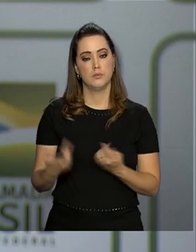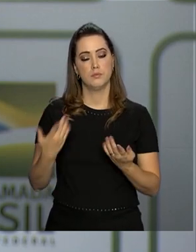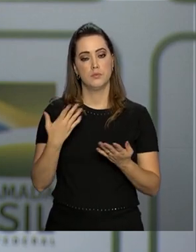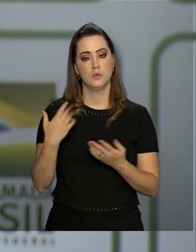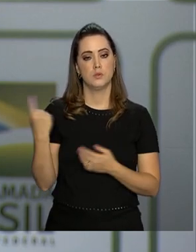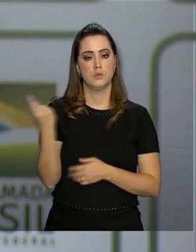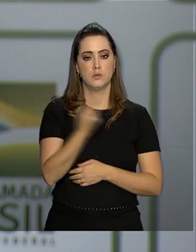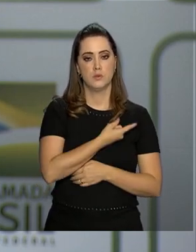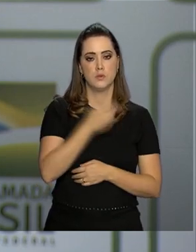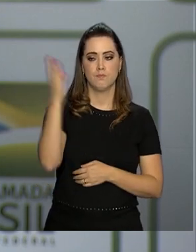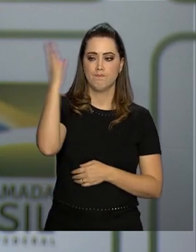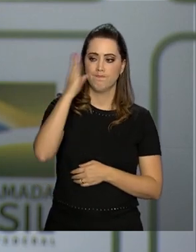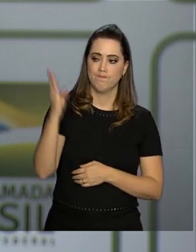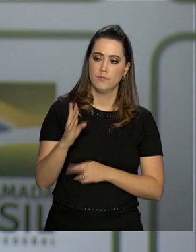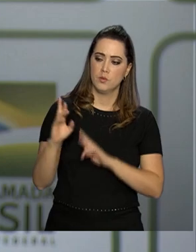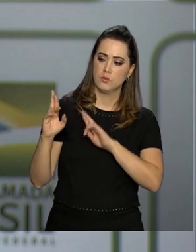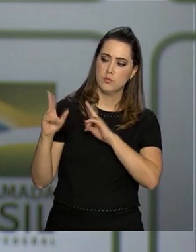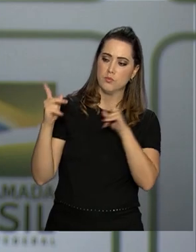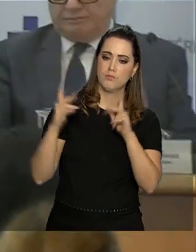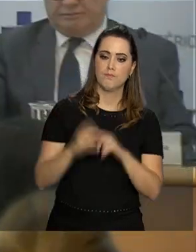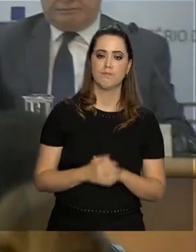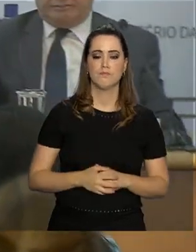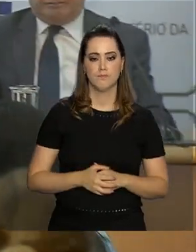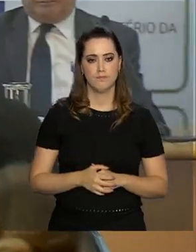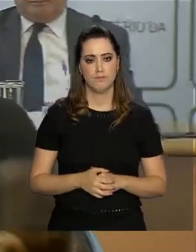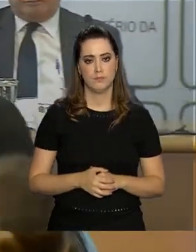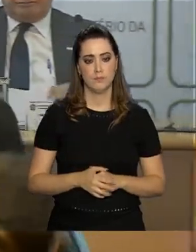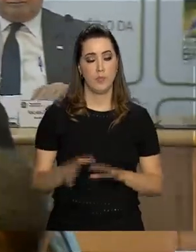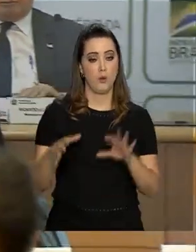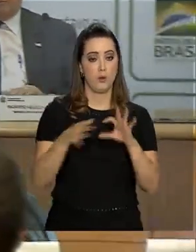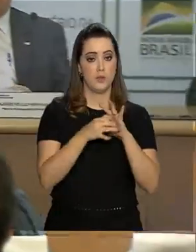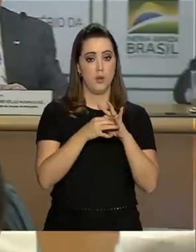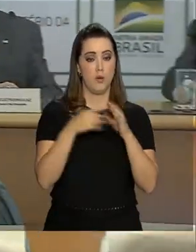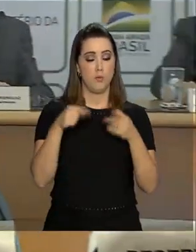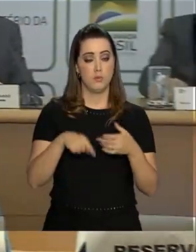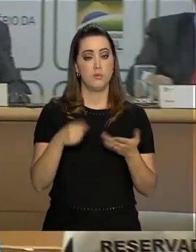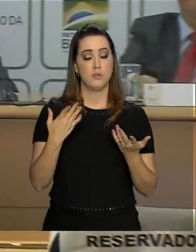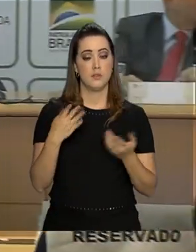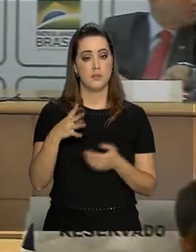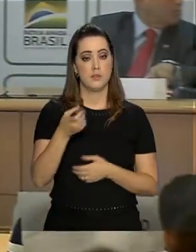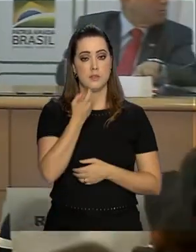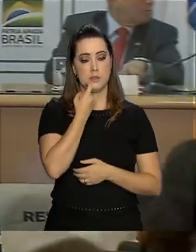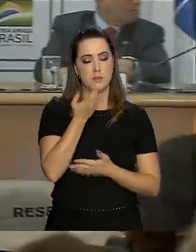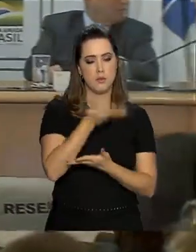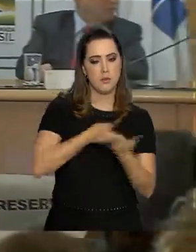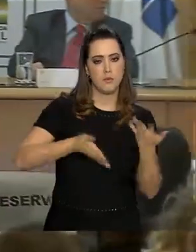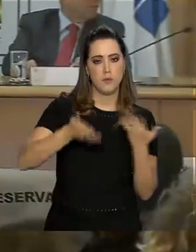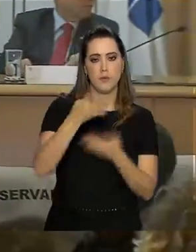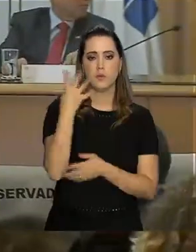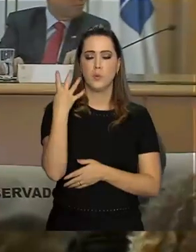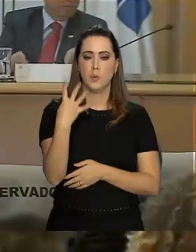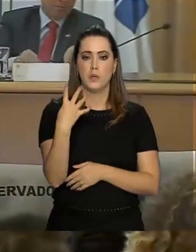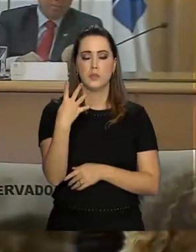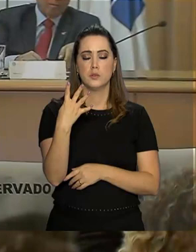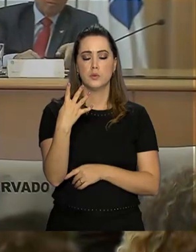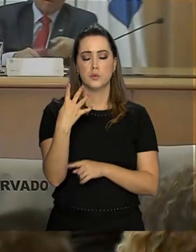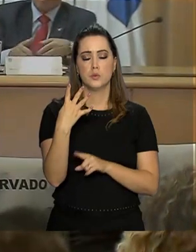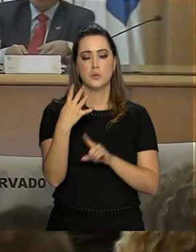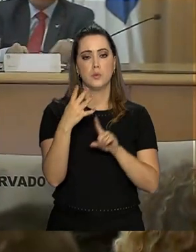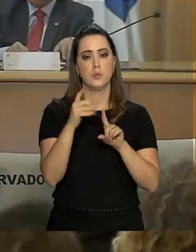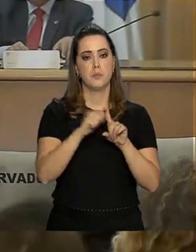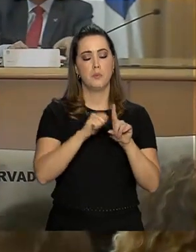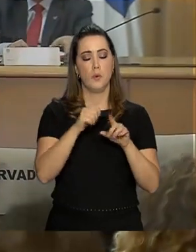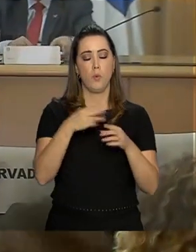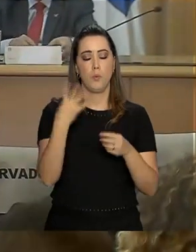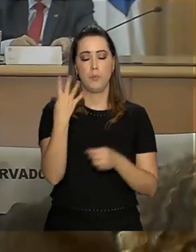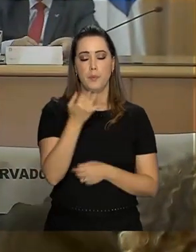esses nossos Brasis estão diferentes. A parceria firmada nesta sexta-feira envolve quatro ministérios, saúde,